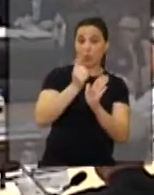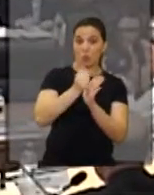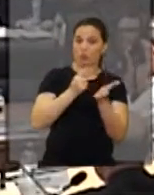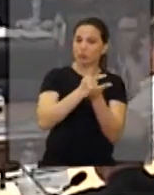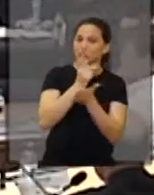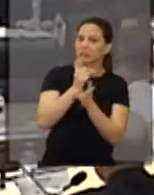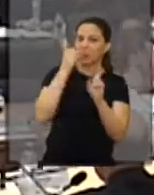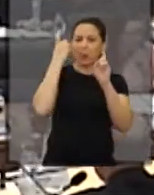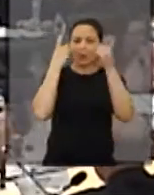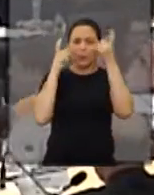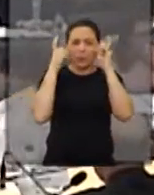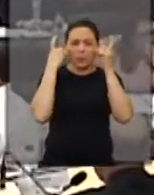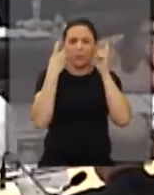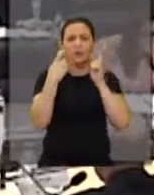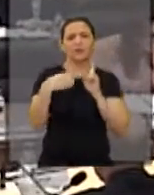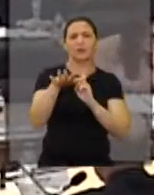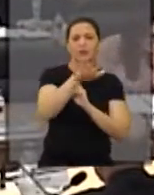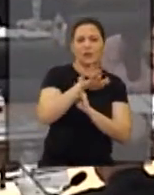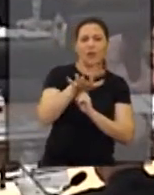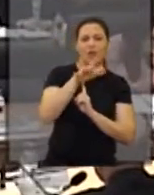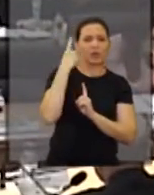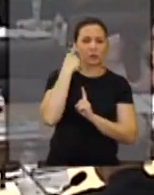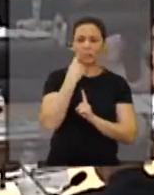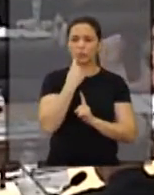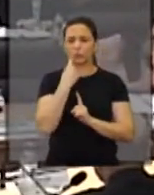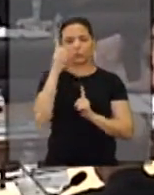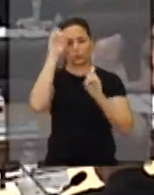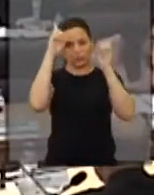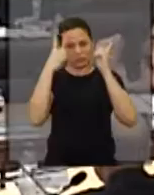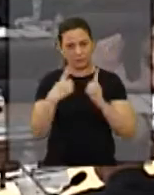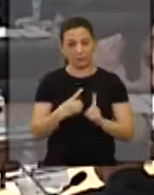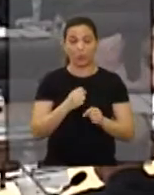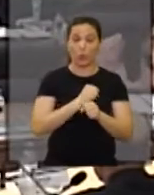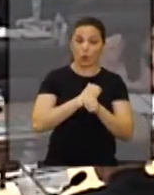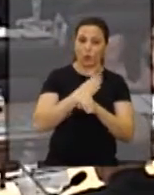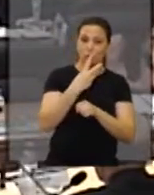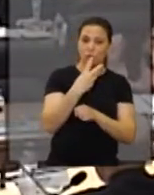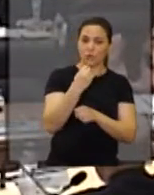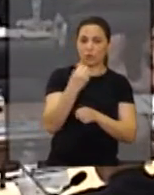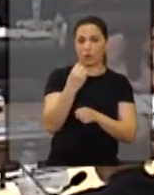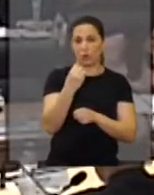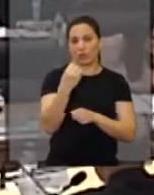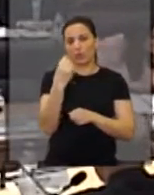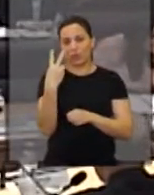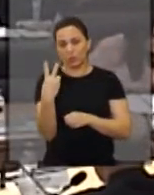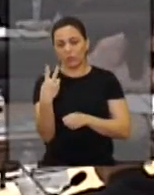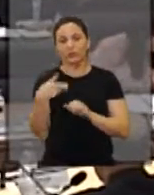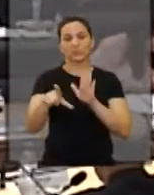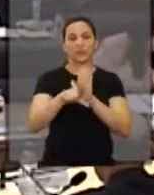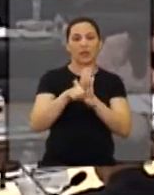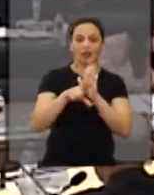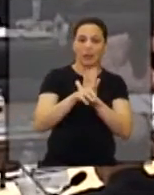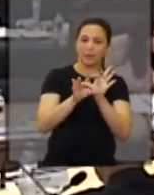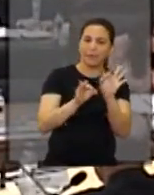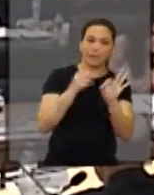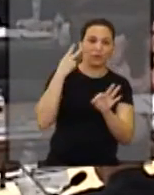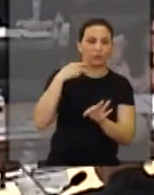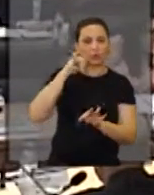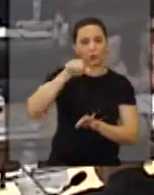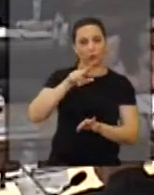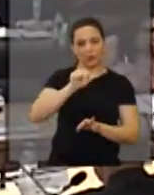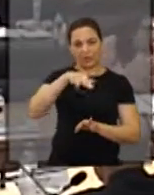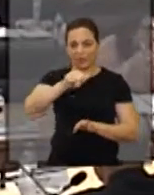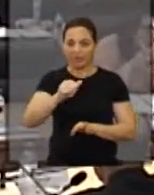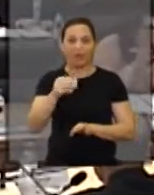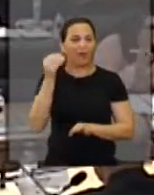Araraquara é uma cidade que sempre se preocupou com essa questão. Em 2002, a vereadora Juliana Damos fez a lei que fez com que Araraquara